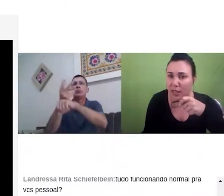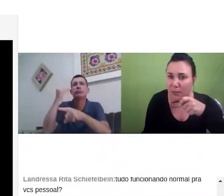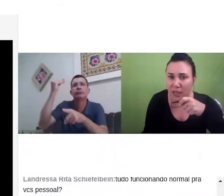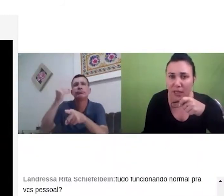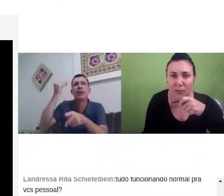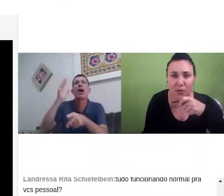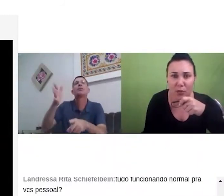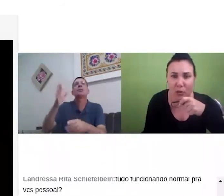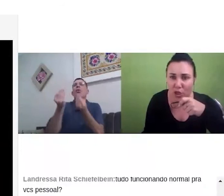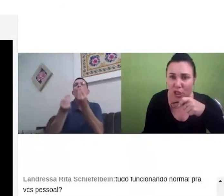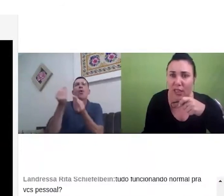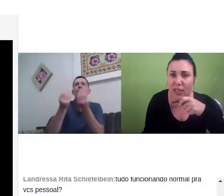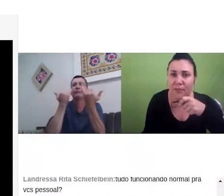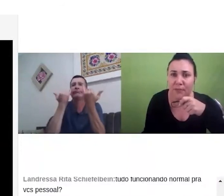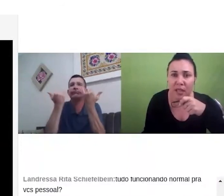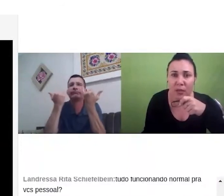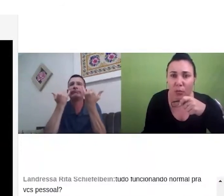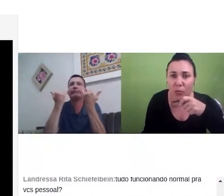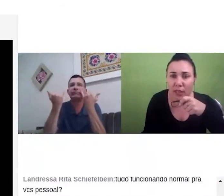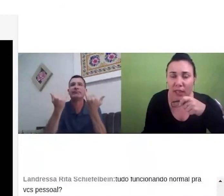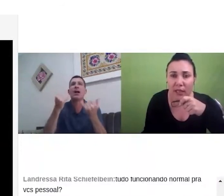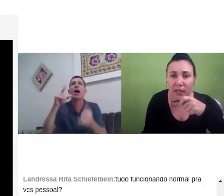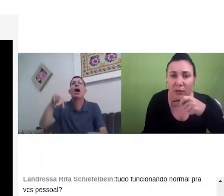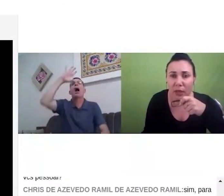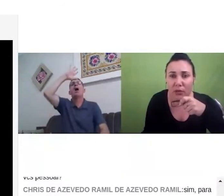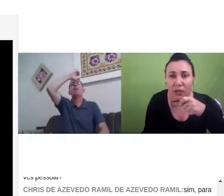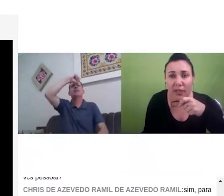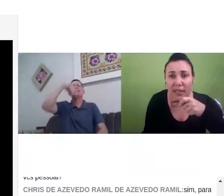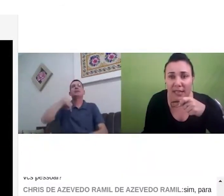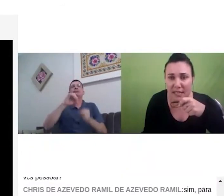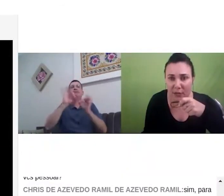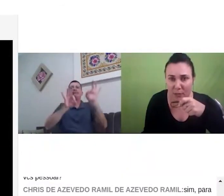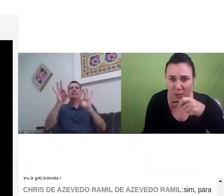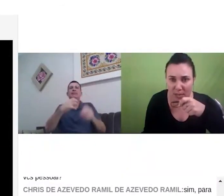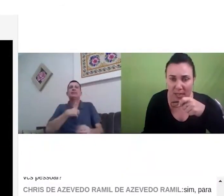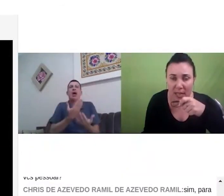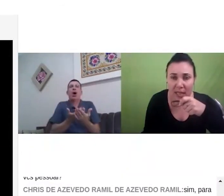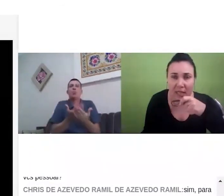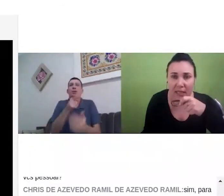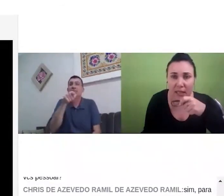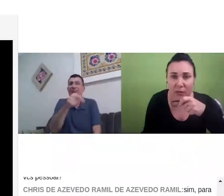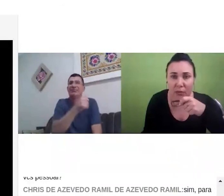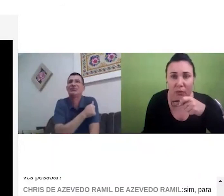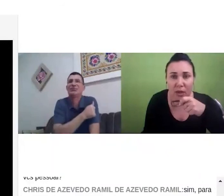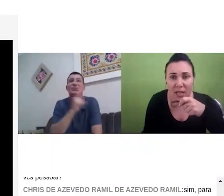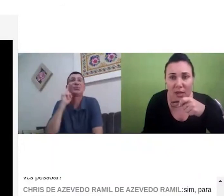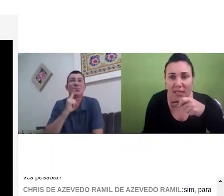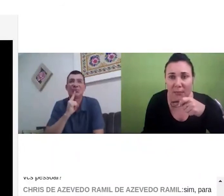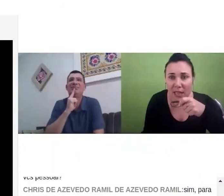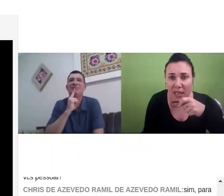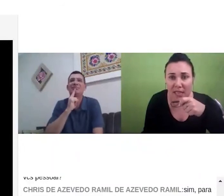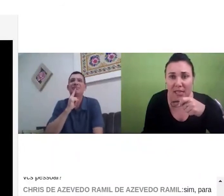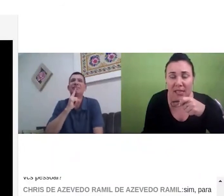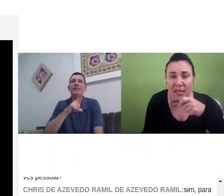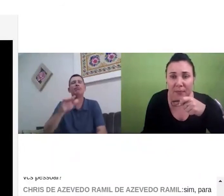fisioterapia psicologia como né? que o aluno ele vai ter essas informações então com as aulas